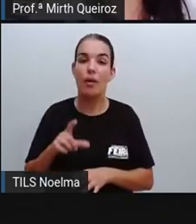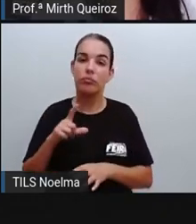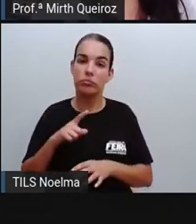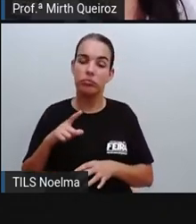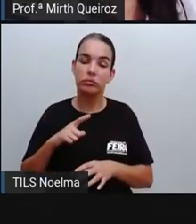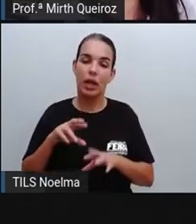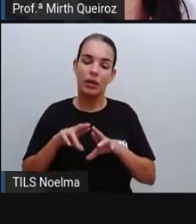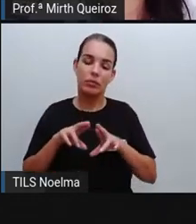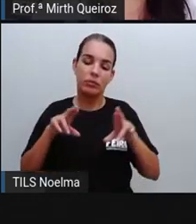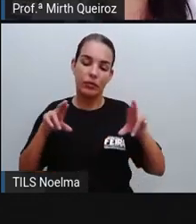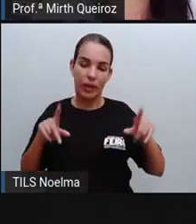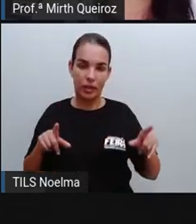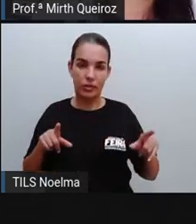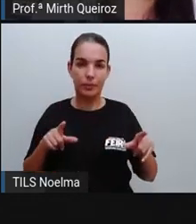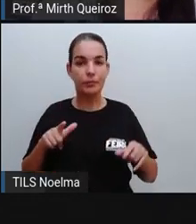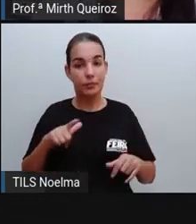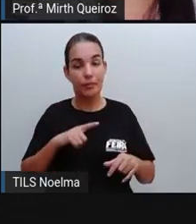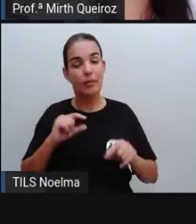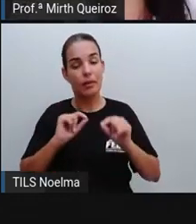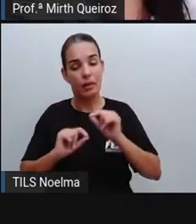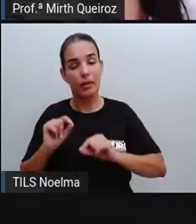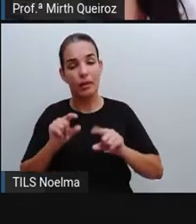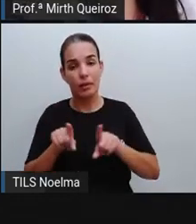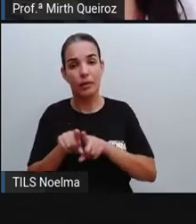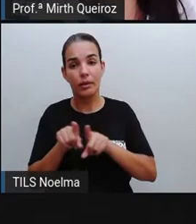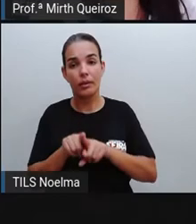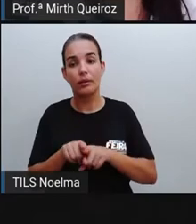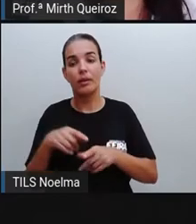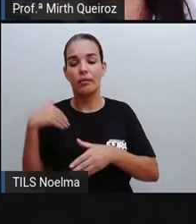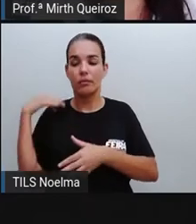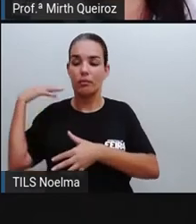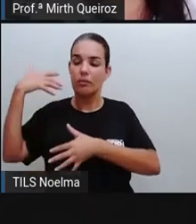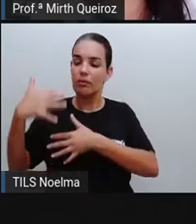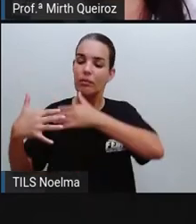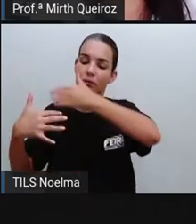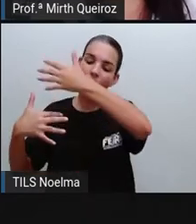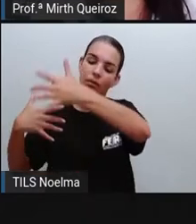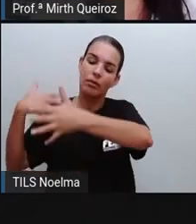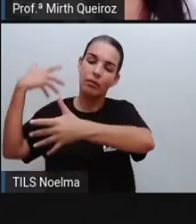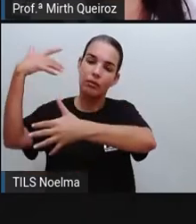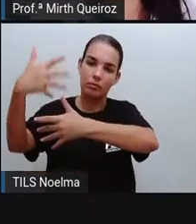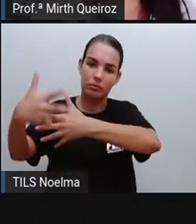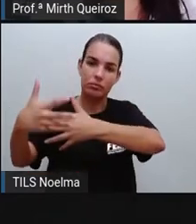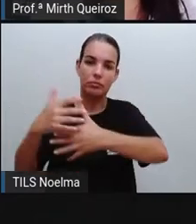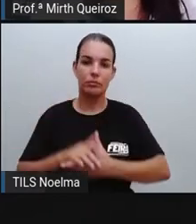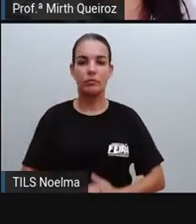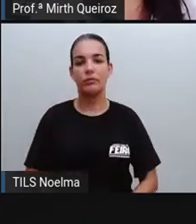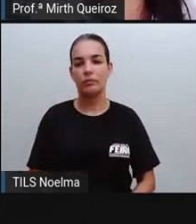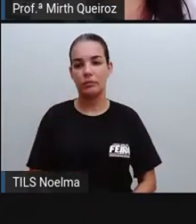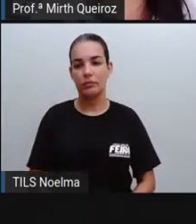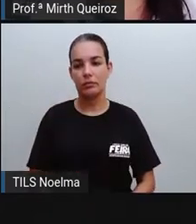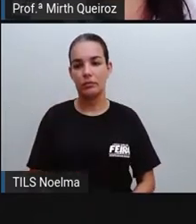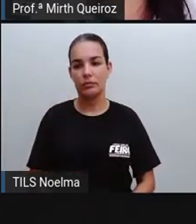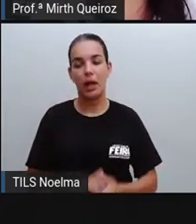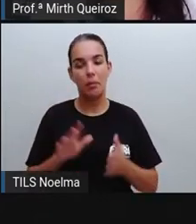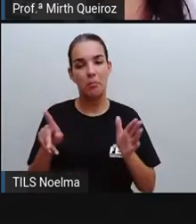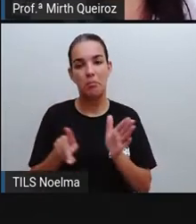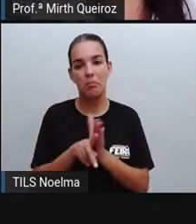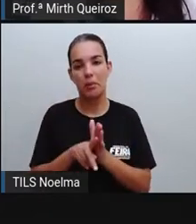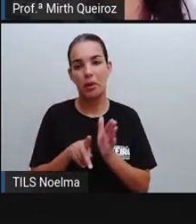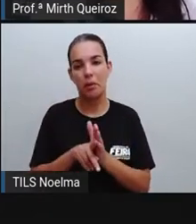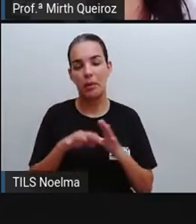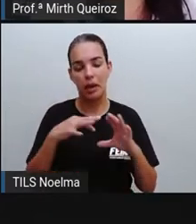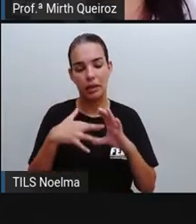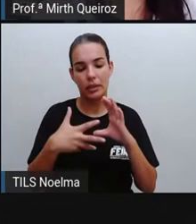geração, vão perdendo algumas coisas e vão ganhando outras aí. Porém, sem perder a sua característica principal, que